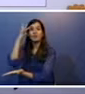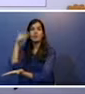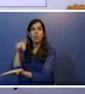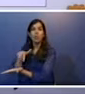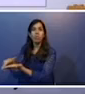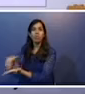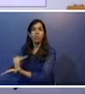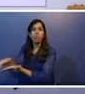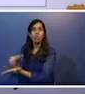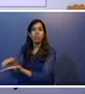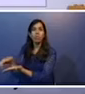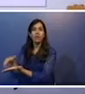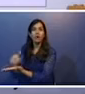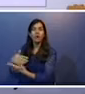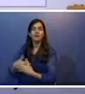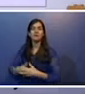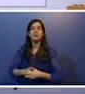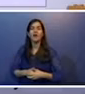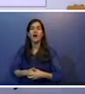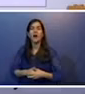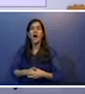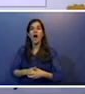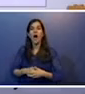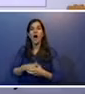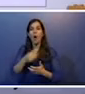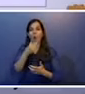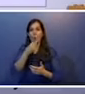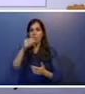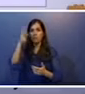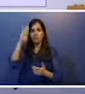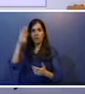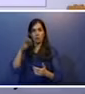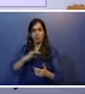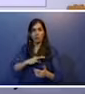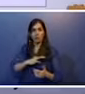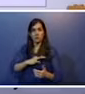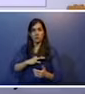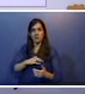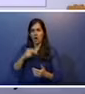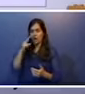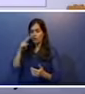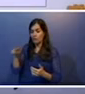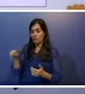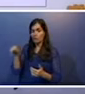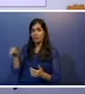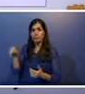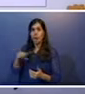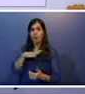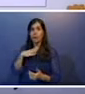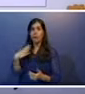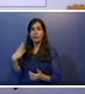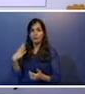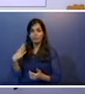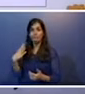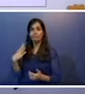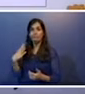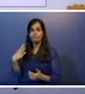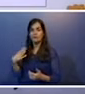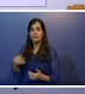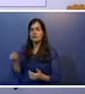O guarda aproxima-se do cadáver, não pode identificá-lo. Os bolsos estão vazios.